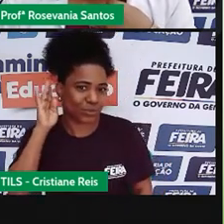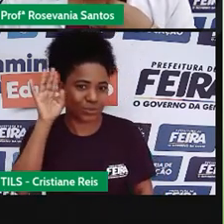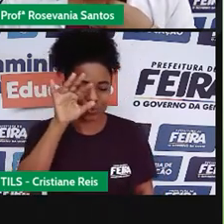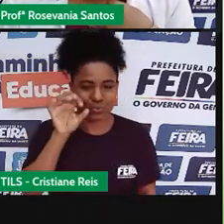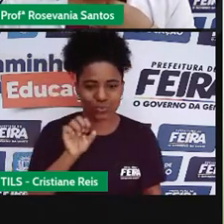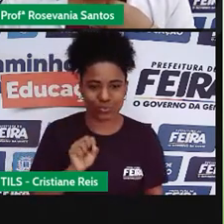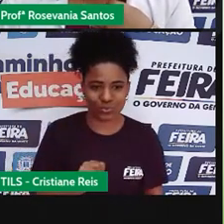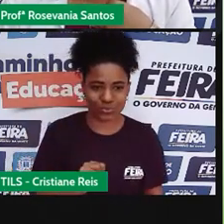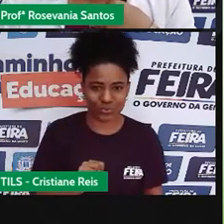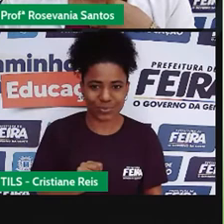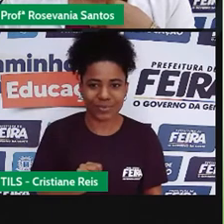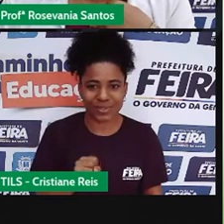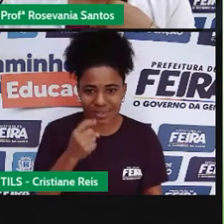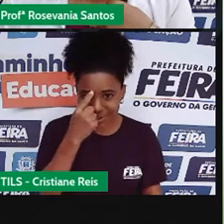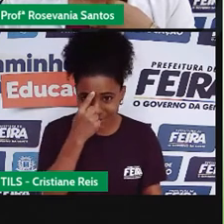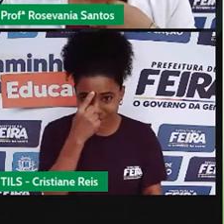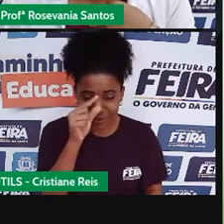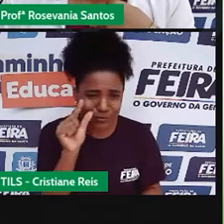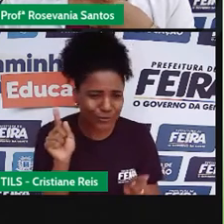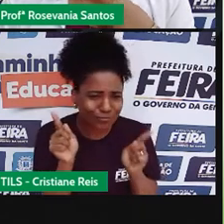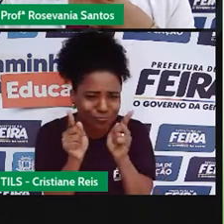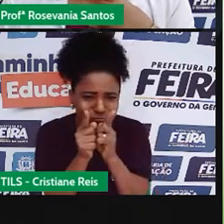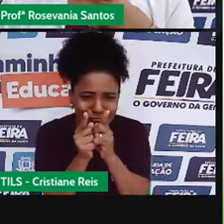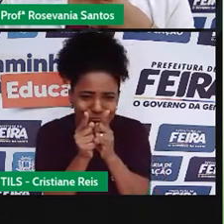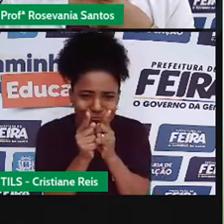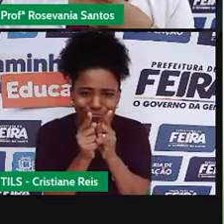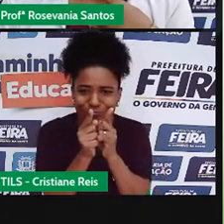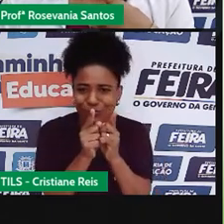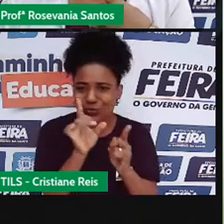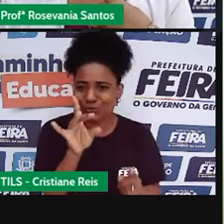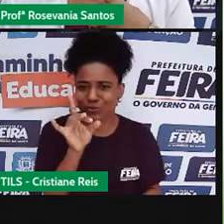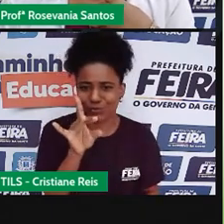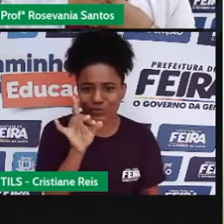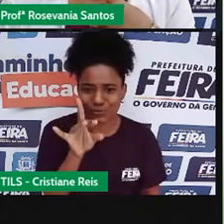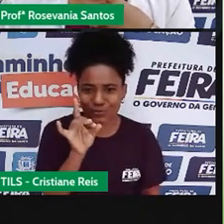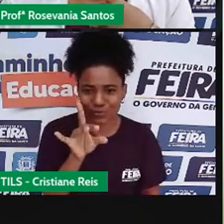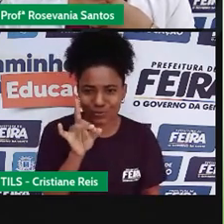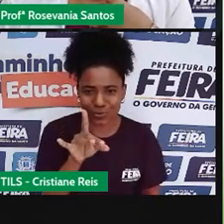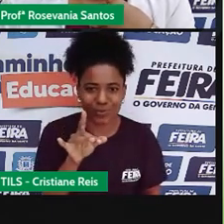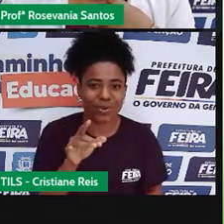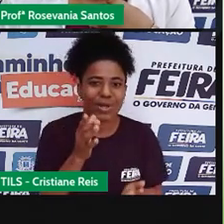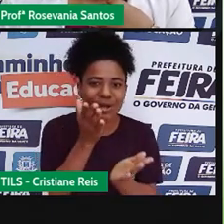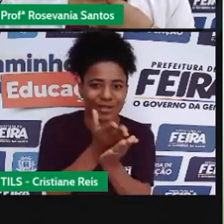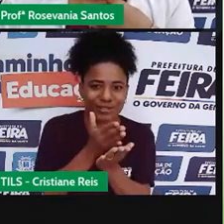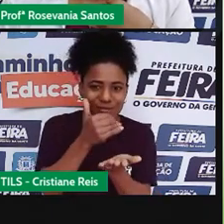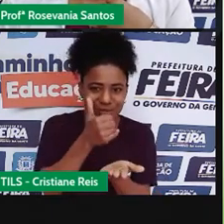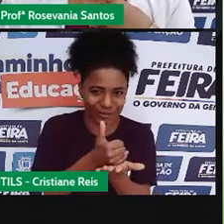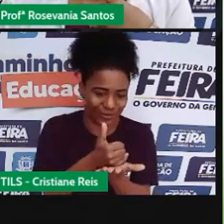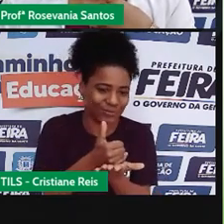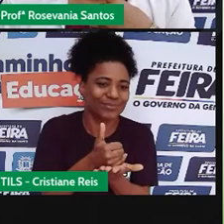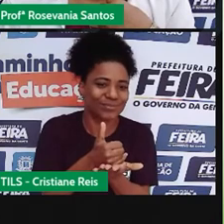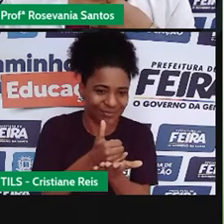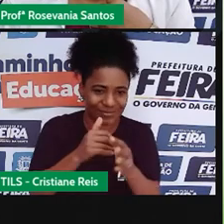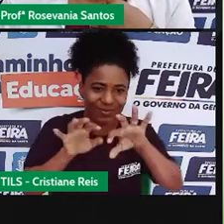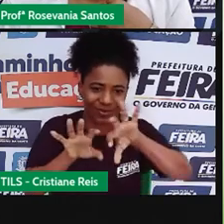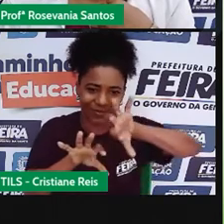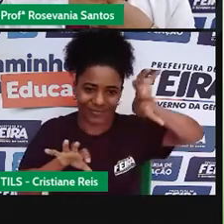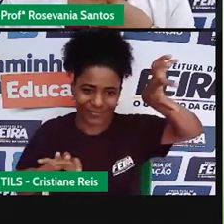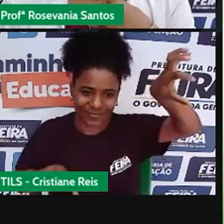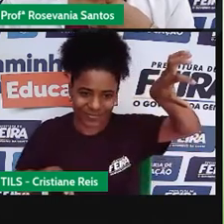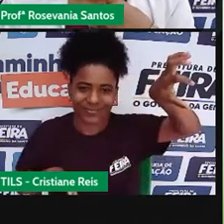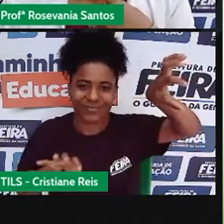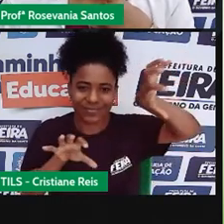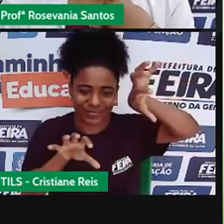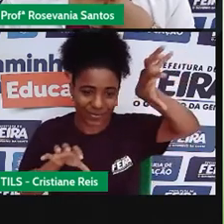só tinha esse pedaço aqui, e esse pedaço todo aqui, eram só dois estados aqui, aí dividiu essa parte aqui, e esse aqui continuou